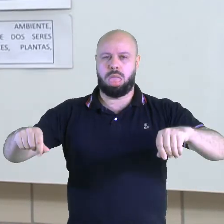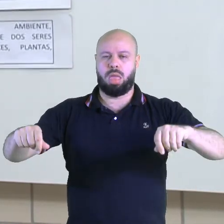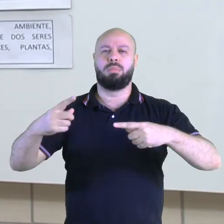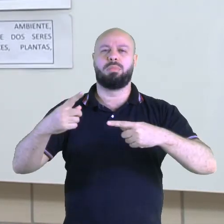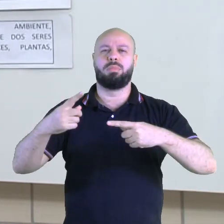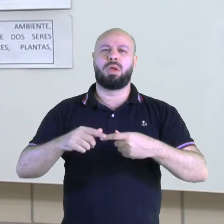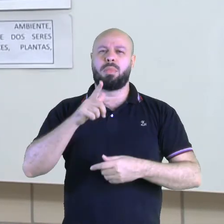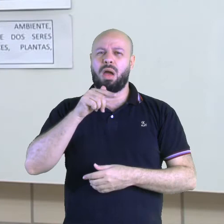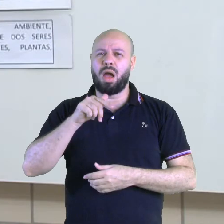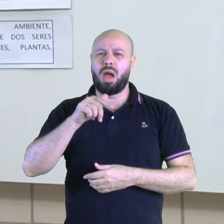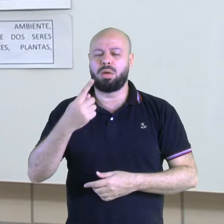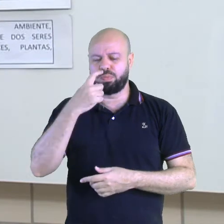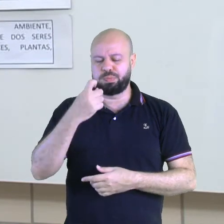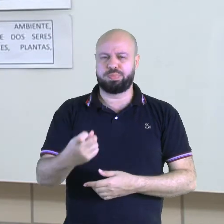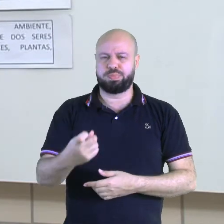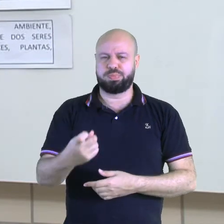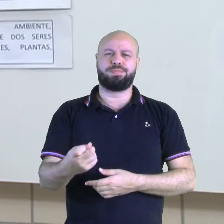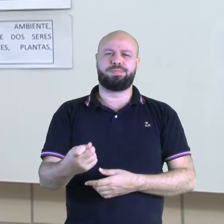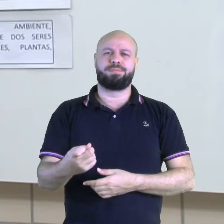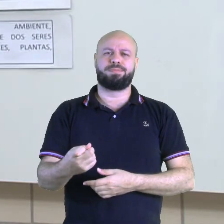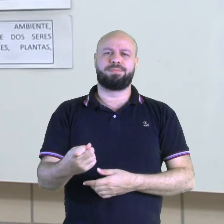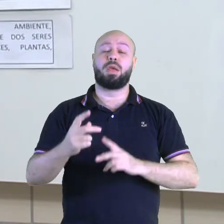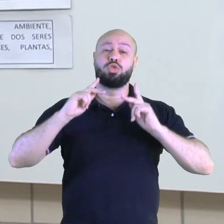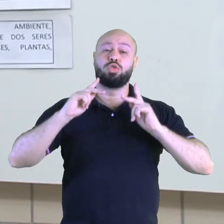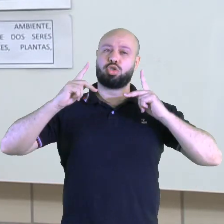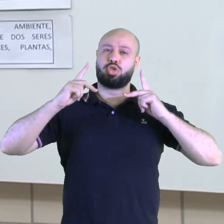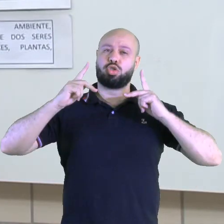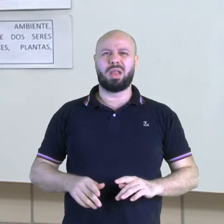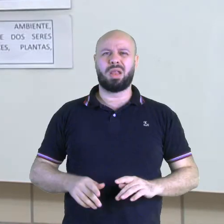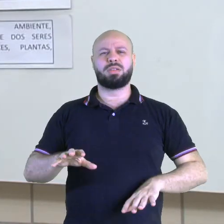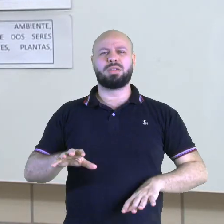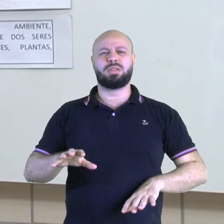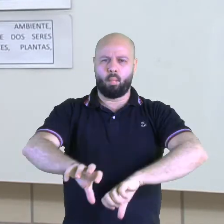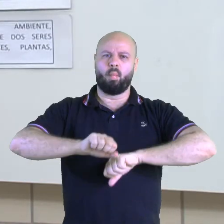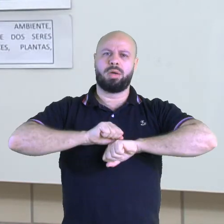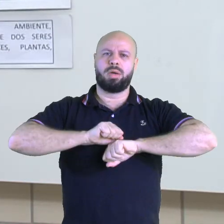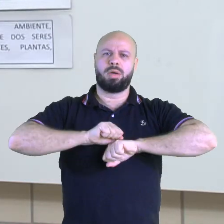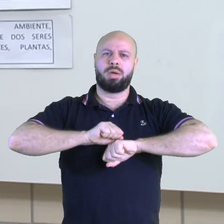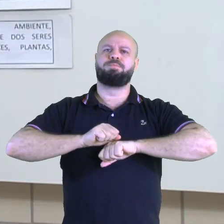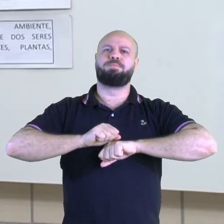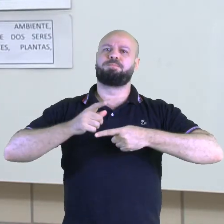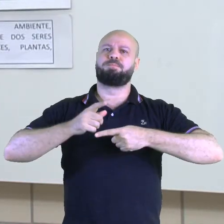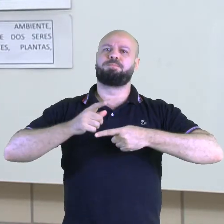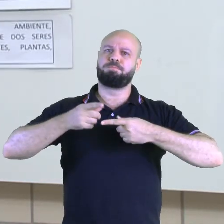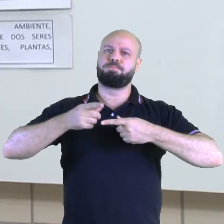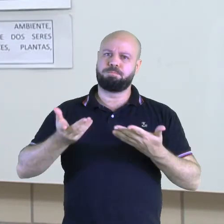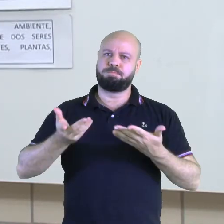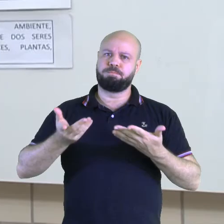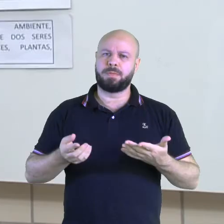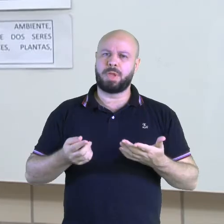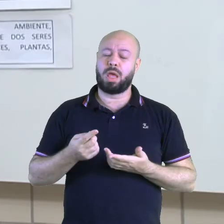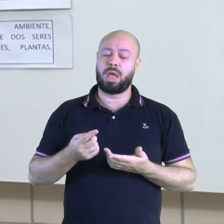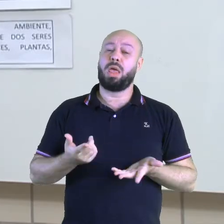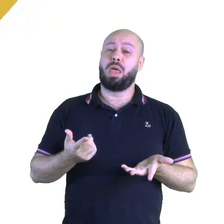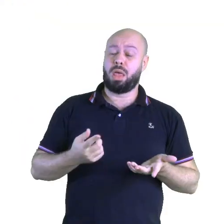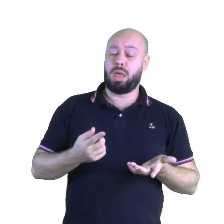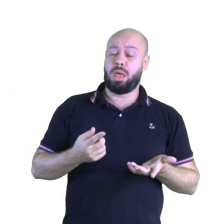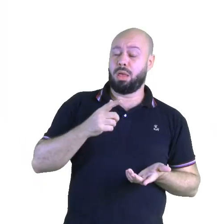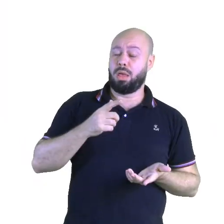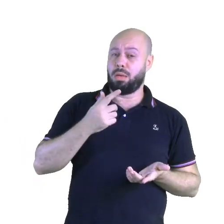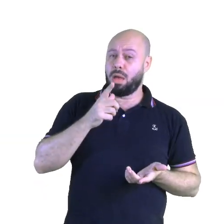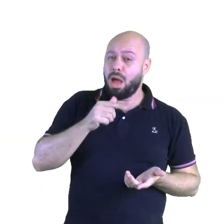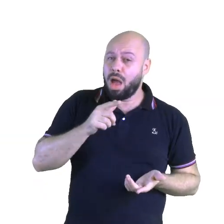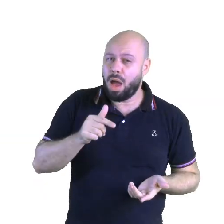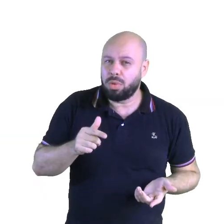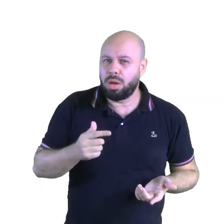Até mesmo os seres humanos contraem alguma doença que pode também ser causada pela poluição das águas. Agora